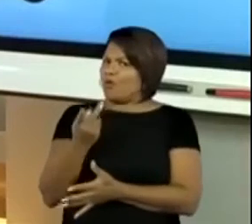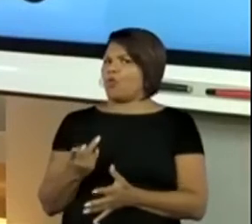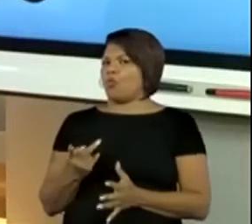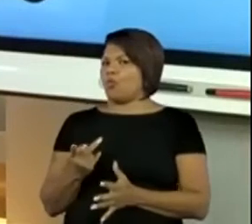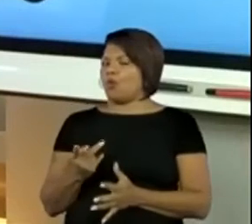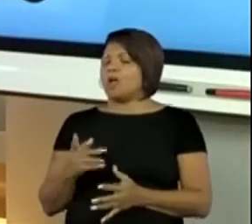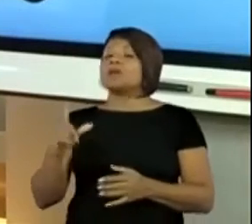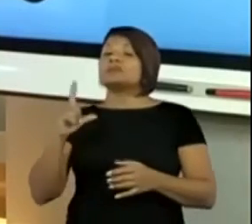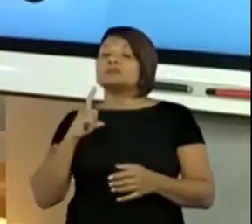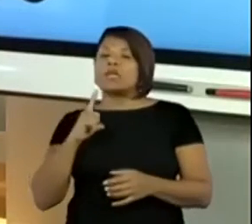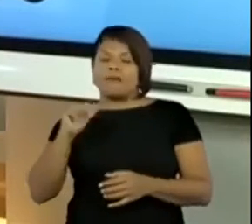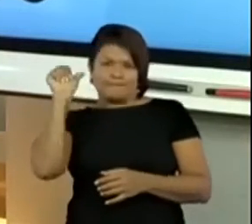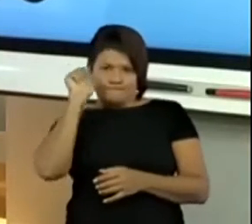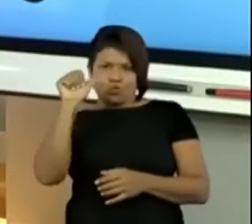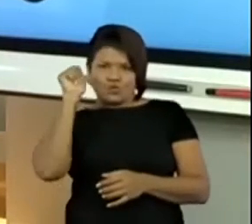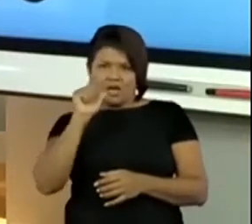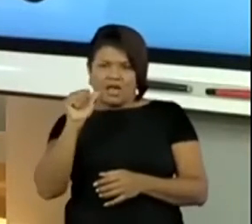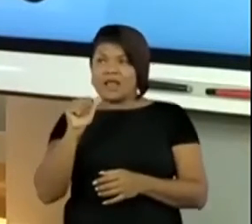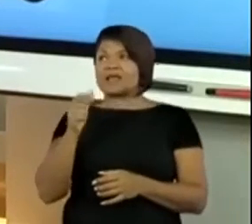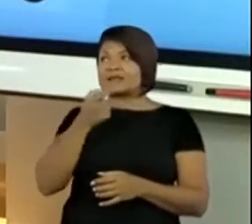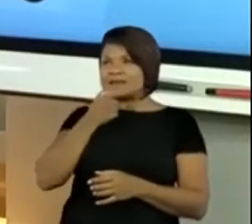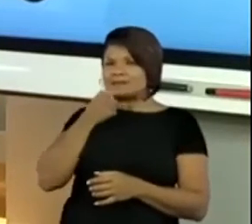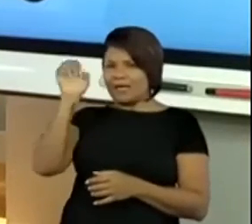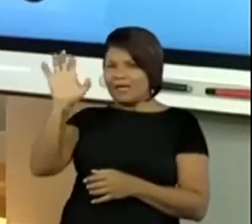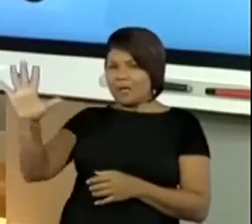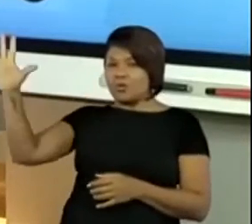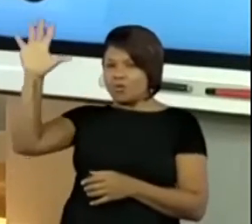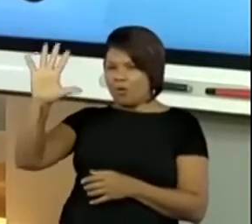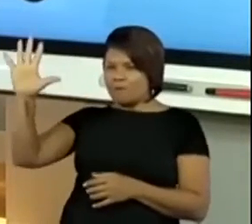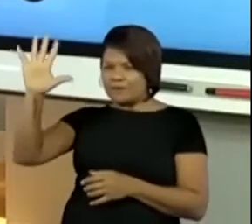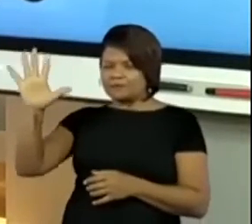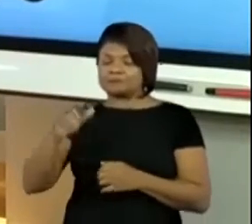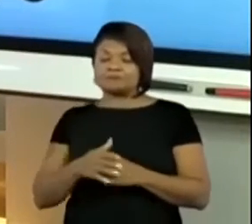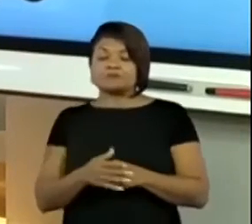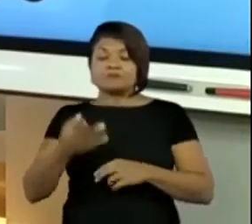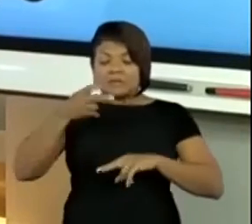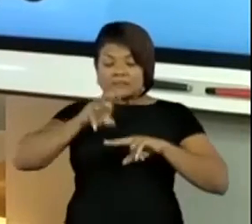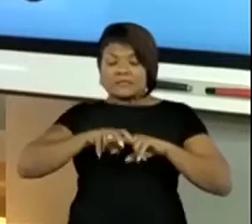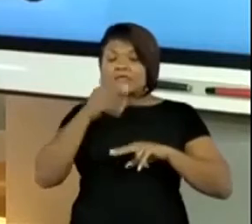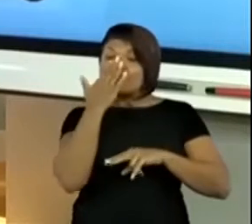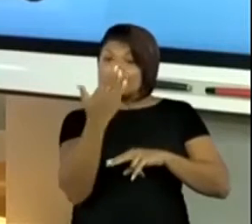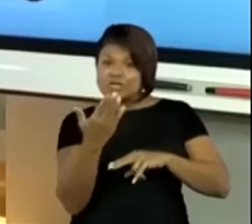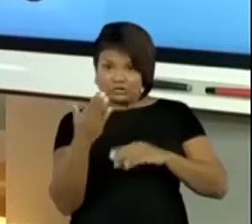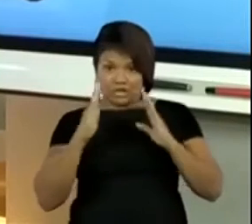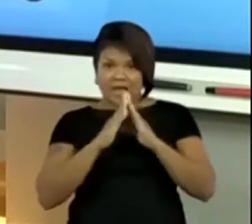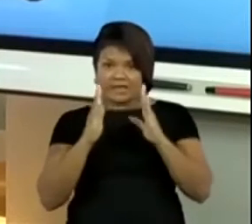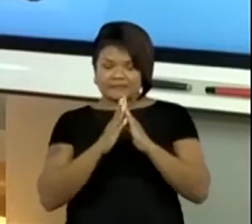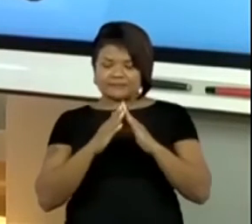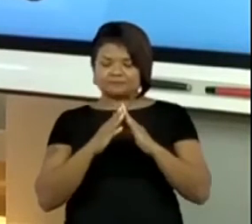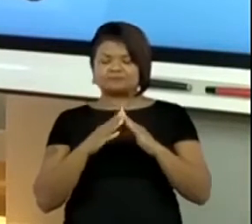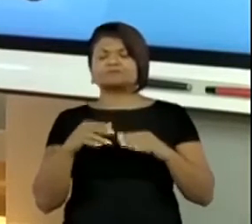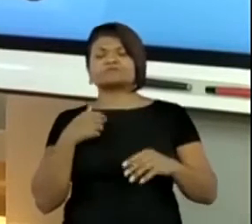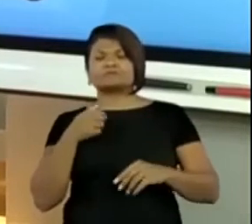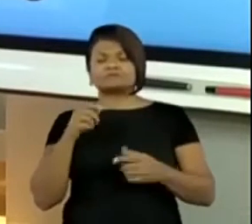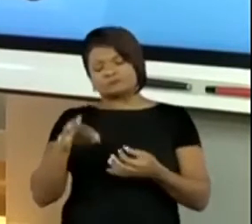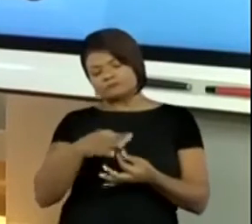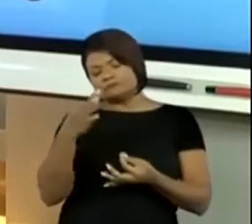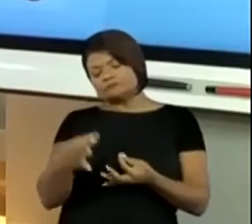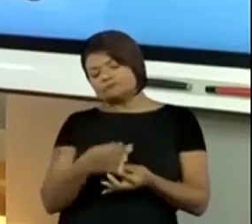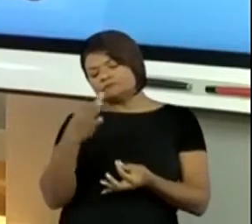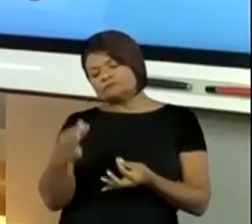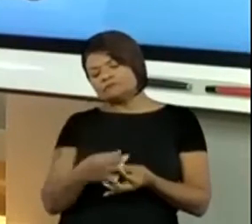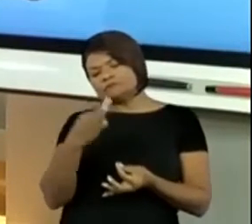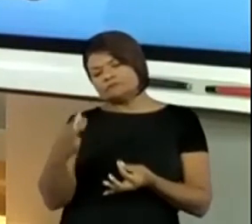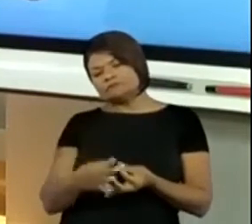bordadeiras que elas sentavam na frente das suas casas e ficavam bordando. E tinha algumas, já que eram de idade, que não tinham mais